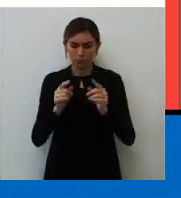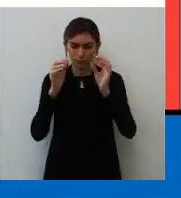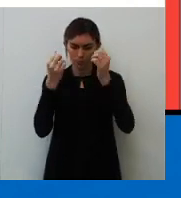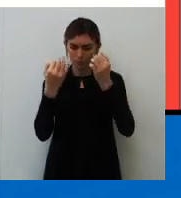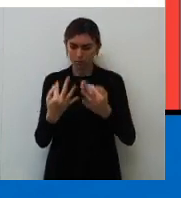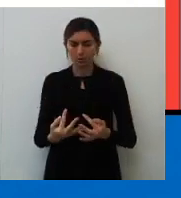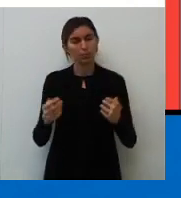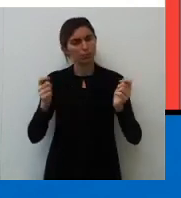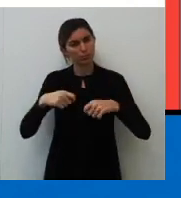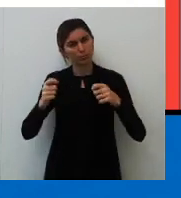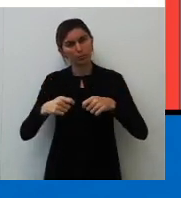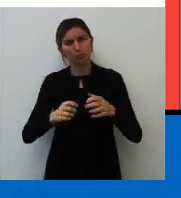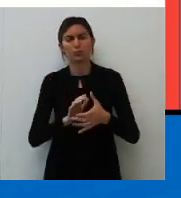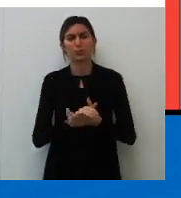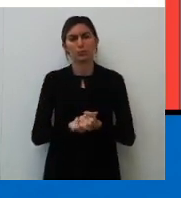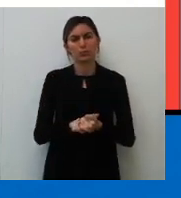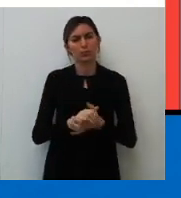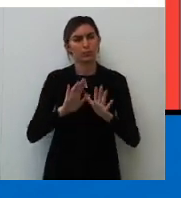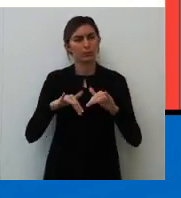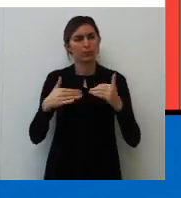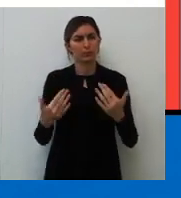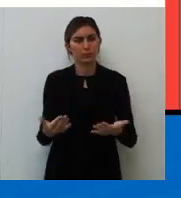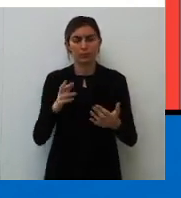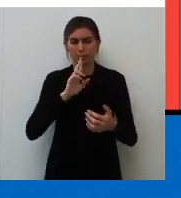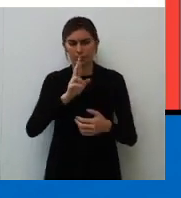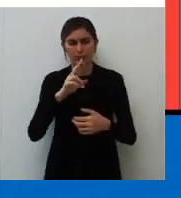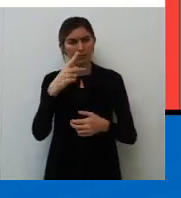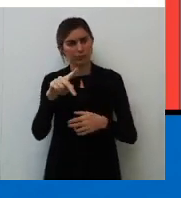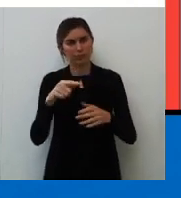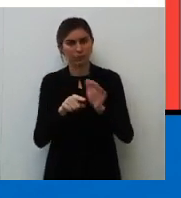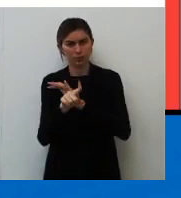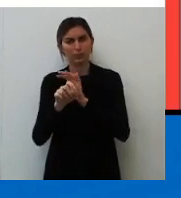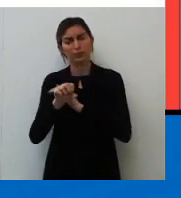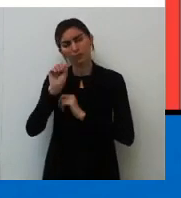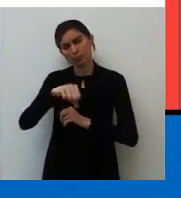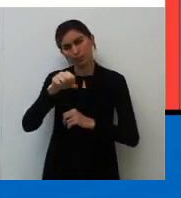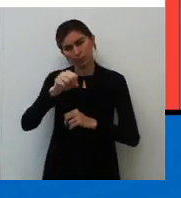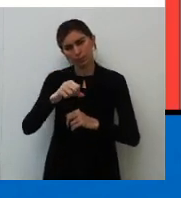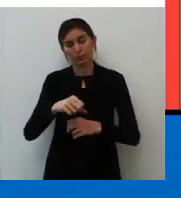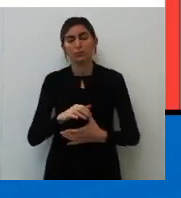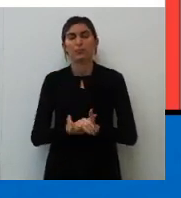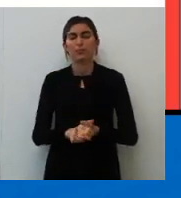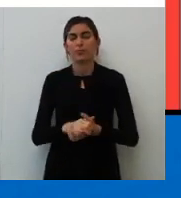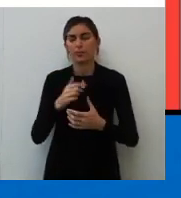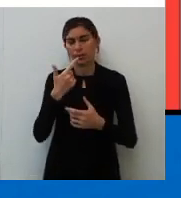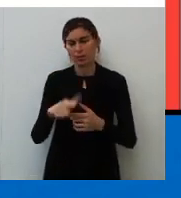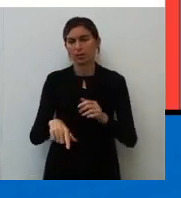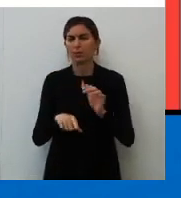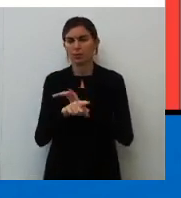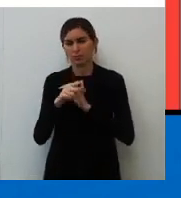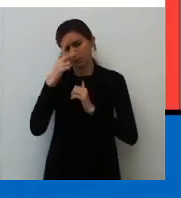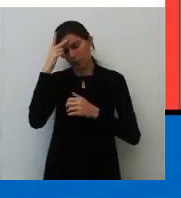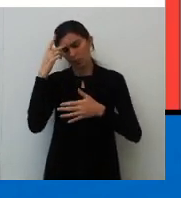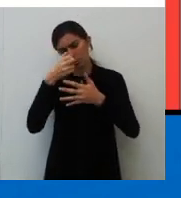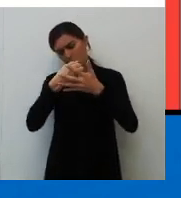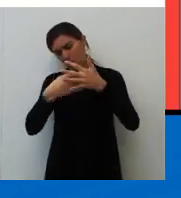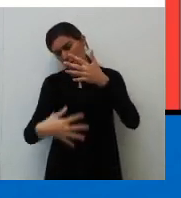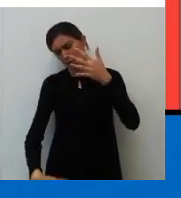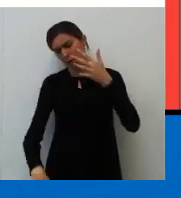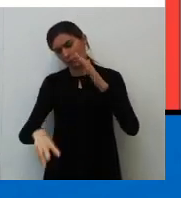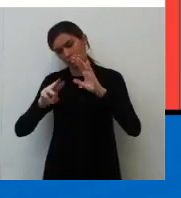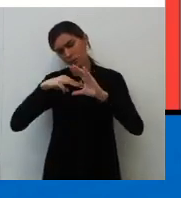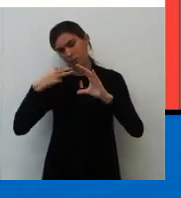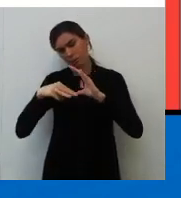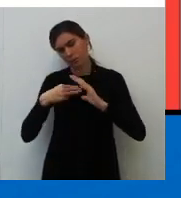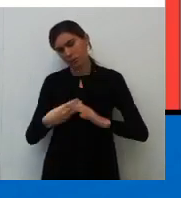de uma forma possível. Então, respondendo a sua pergunta, sim. Deixa eu ver se tem mais alguma. Aqui é muita gente, gente, mandando.